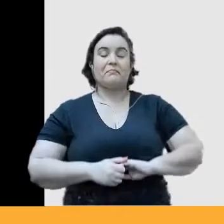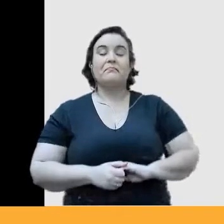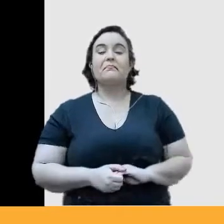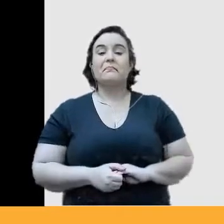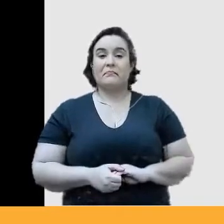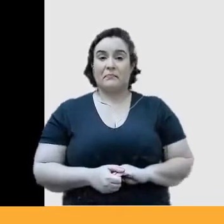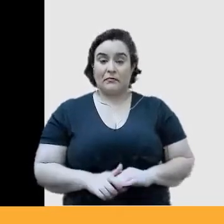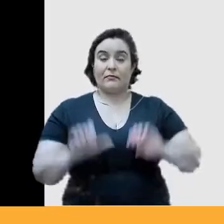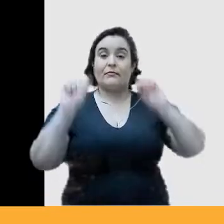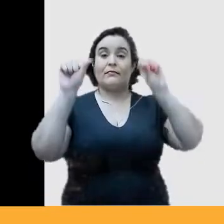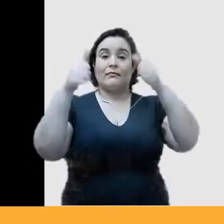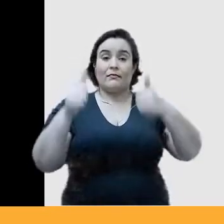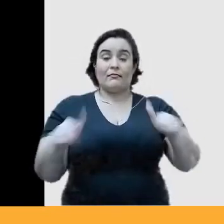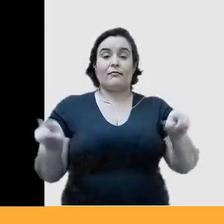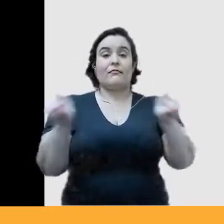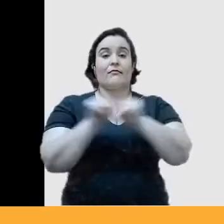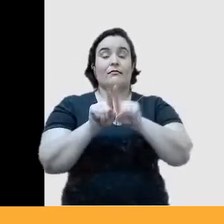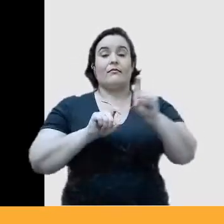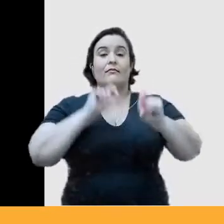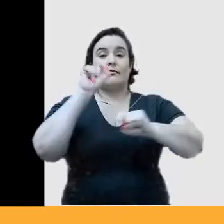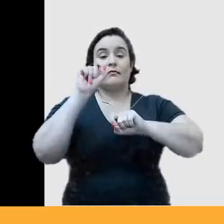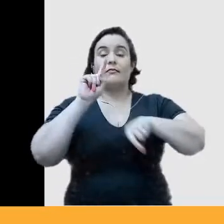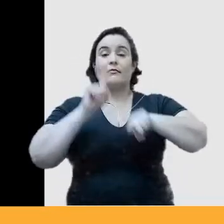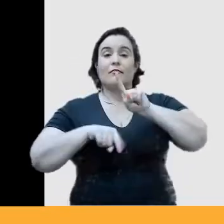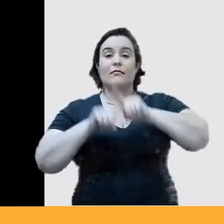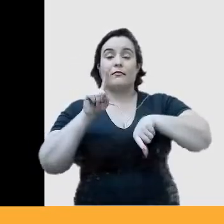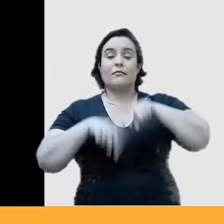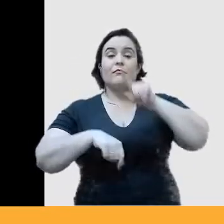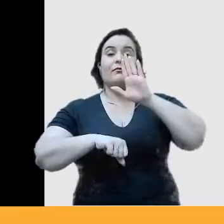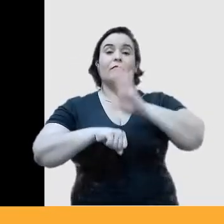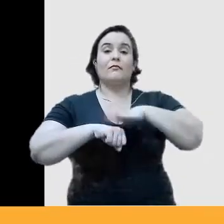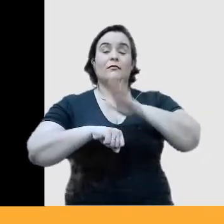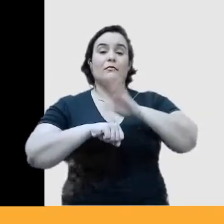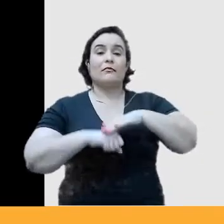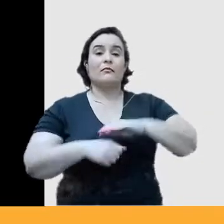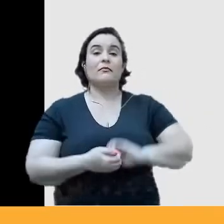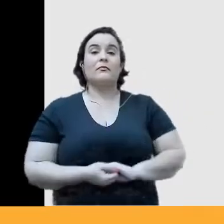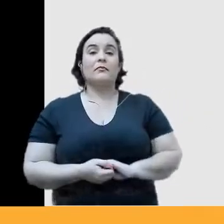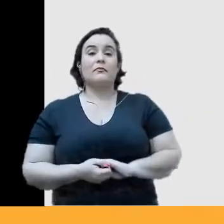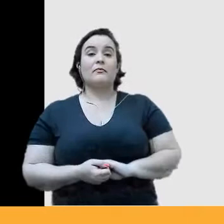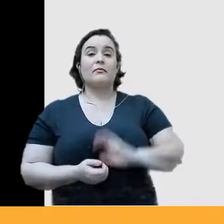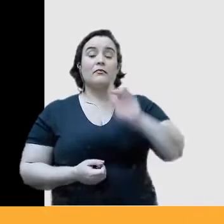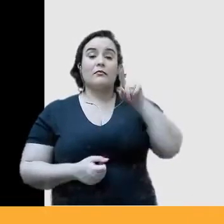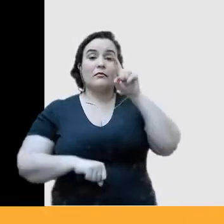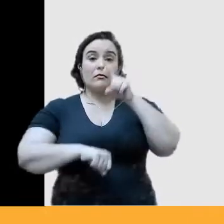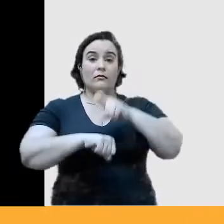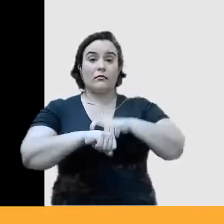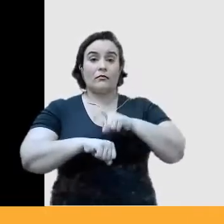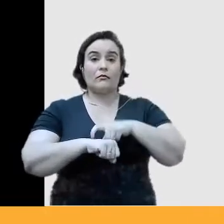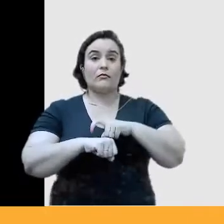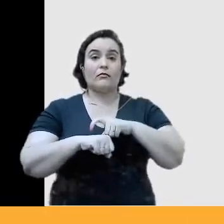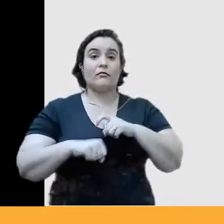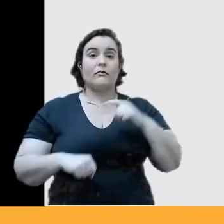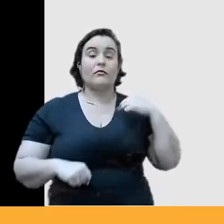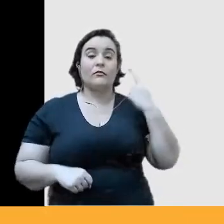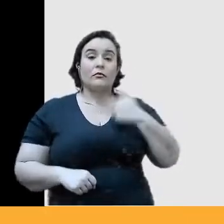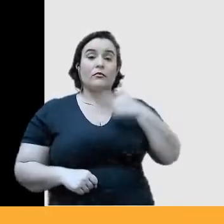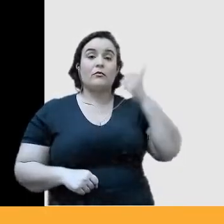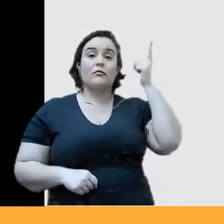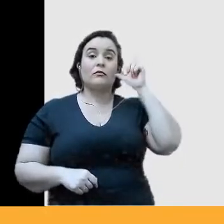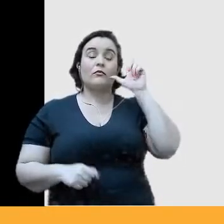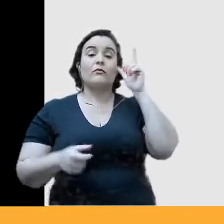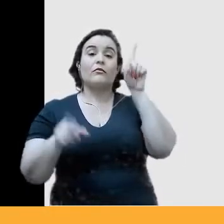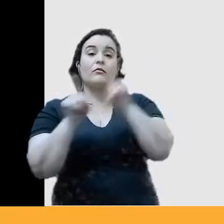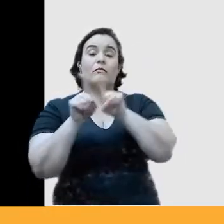imagem que inclusive, esse produto, esse momento, nos levou inclusive para os Estados